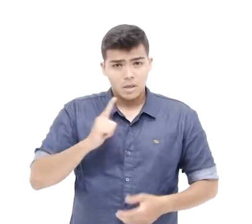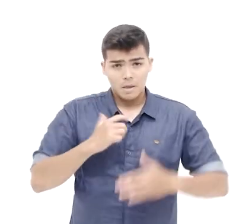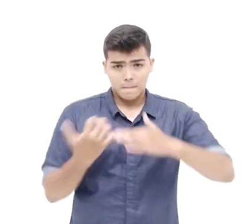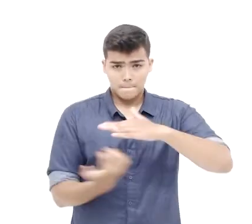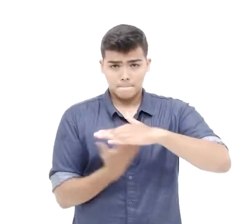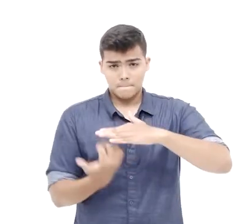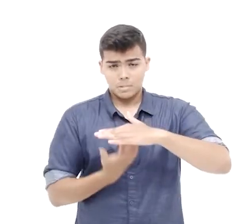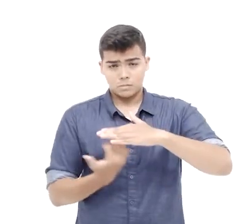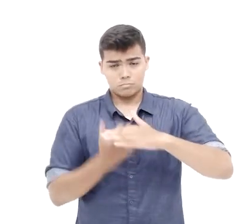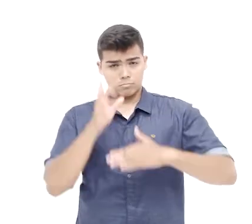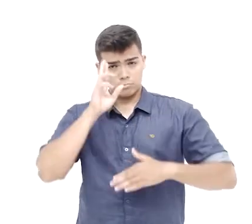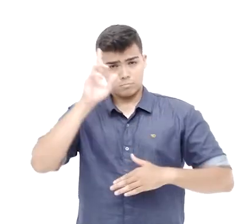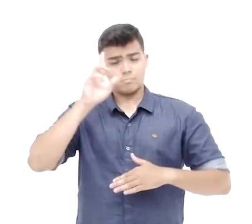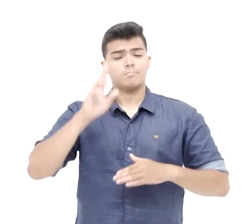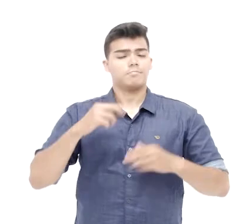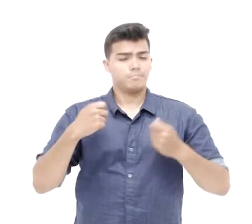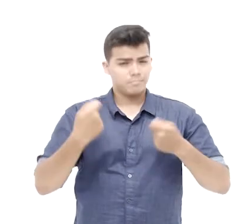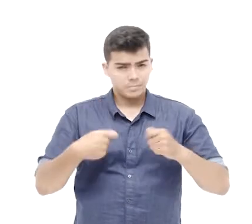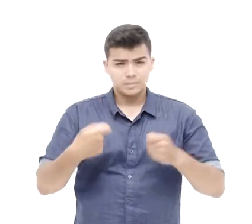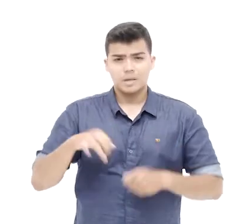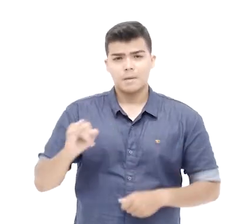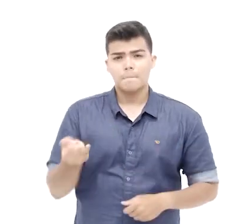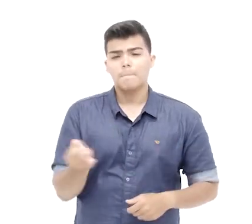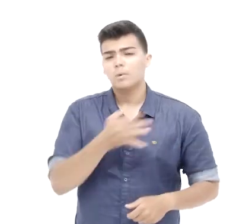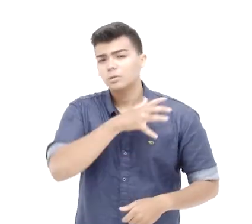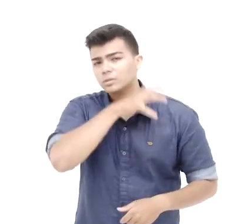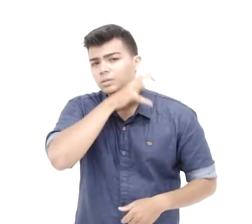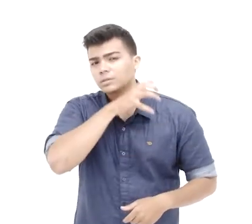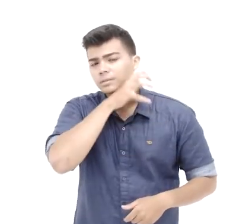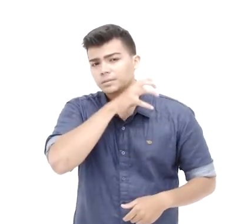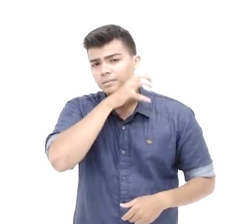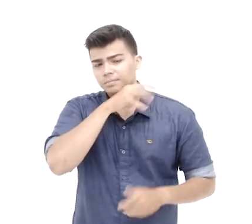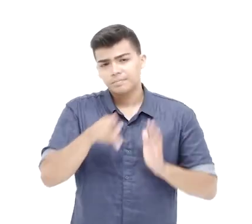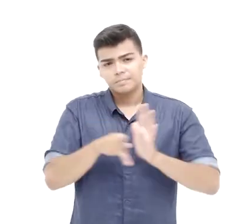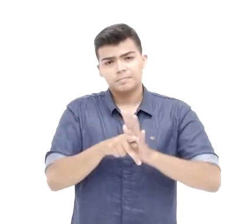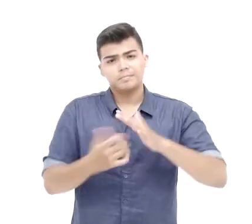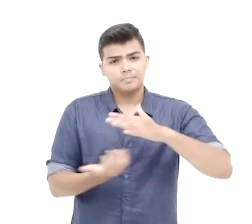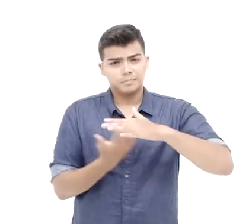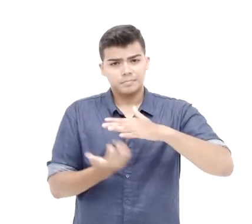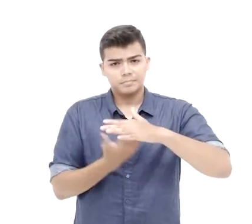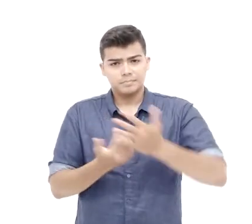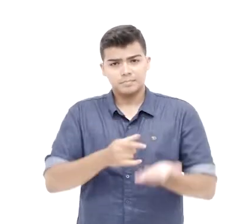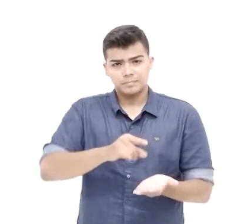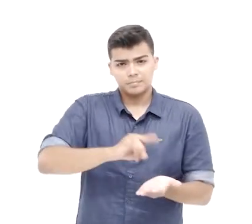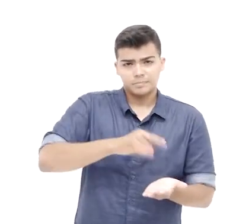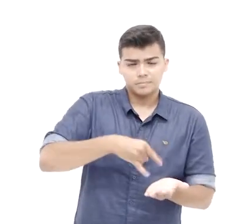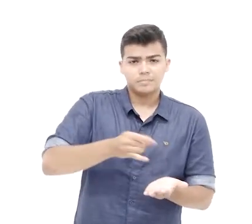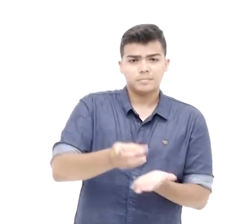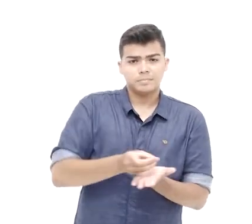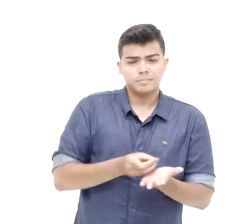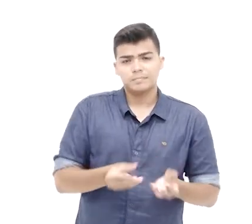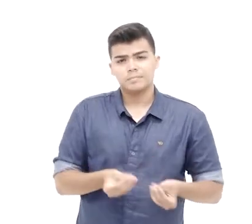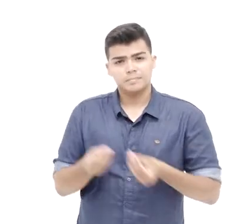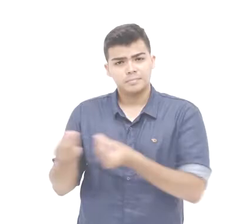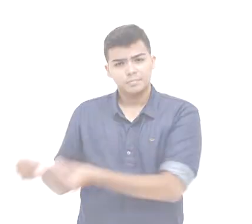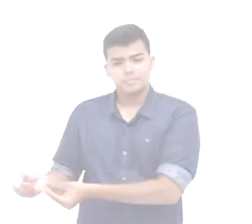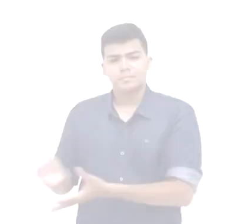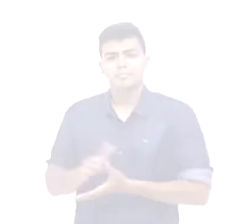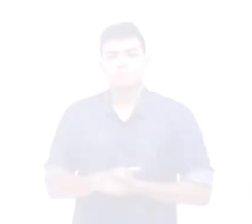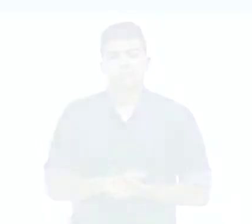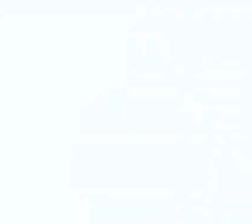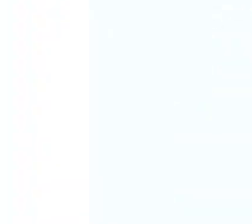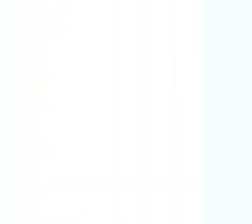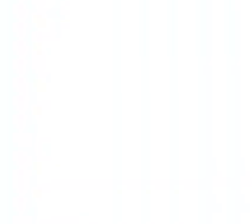que têm uma empresa constituída, deverá ser apresentado também o imposto de renda pessoa jurídica, também com o recibo de entrega desta